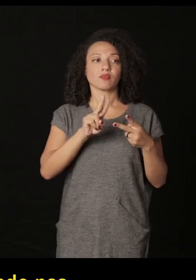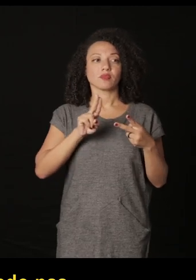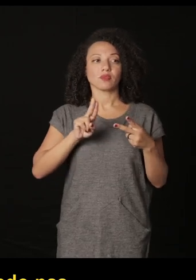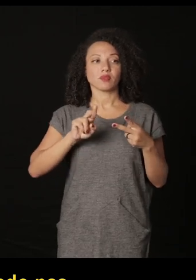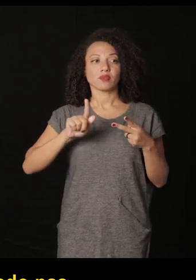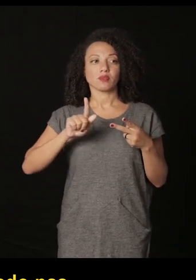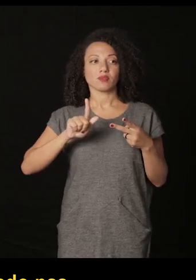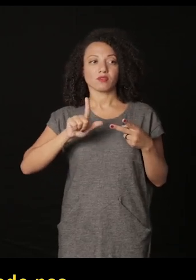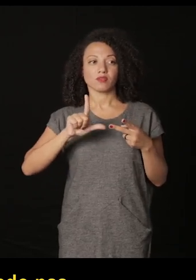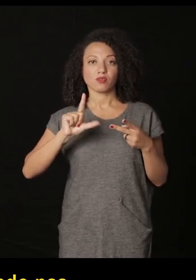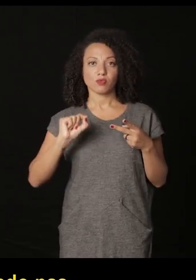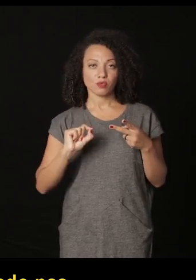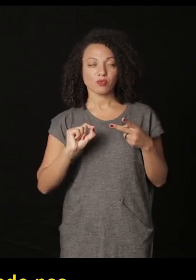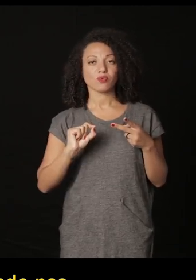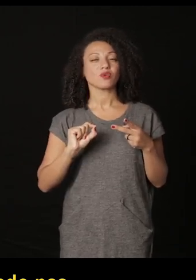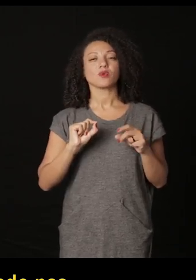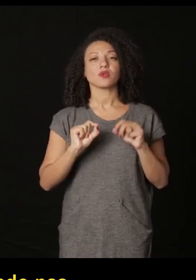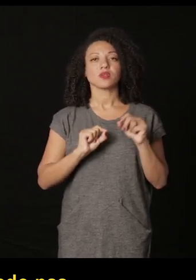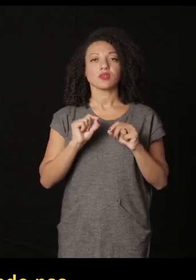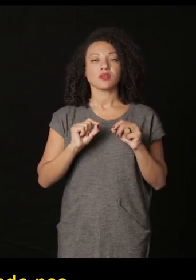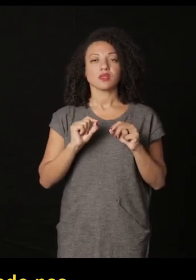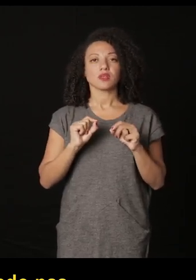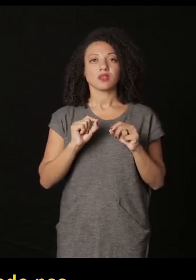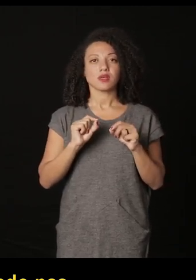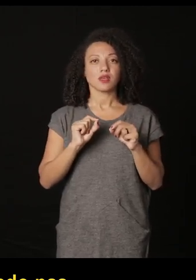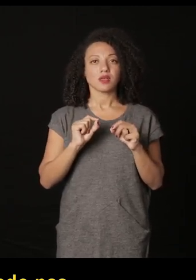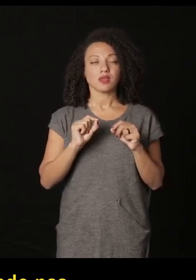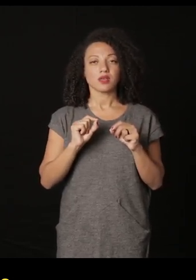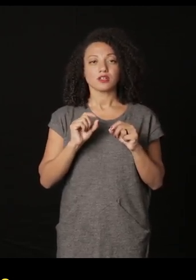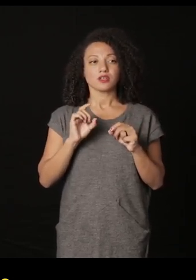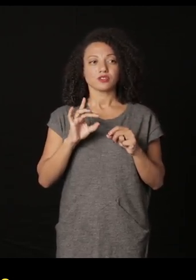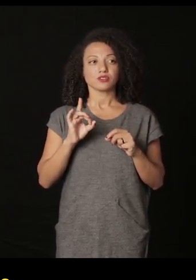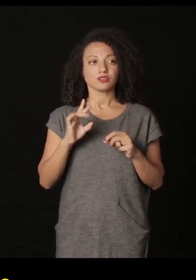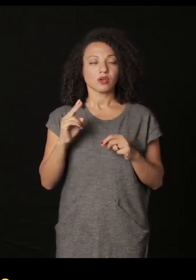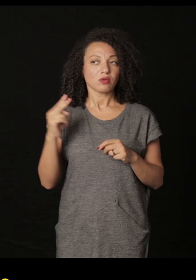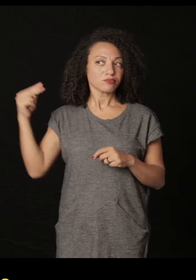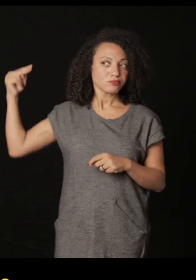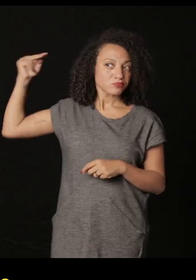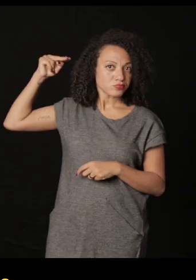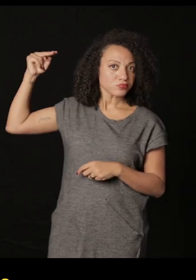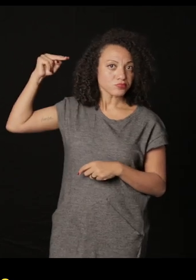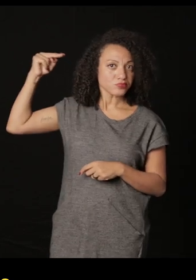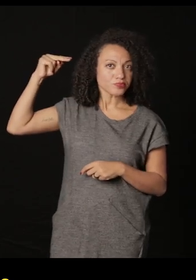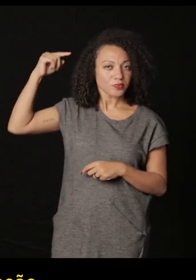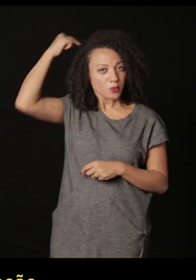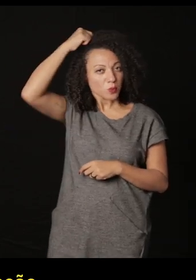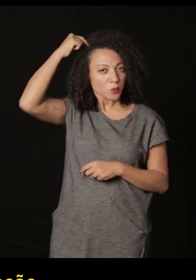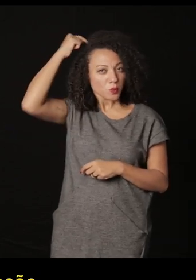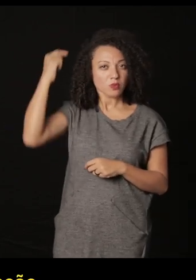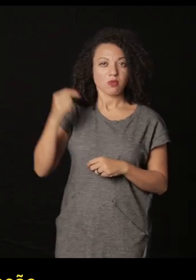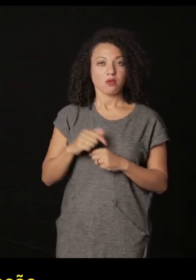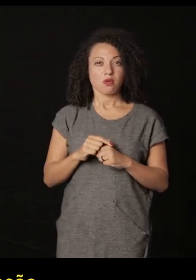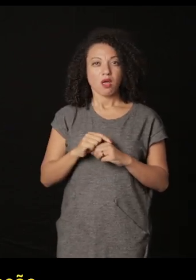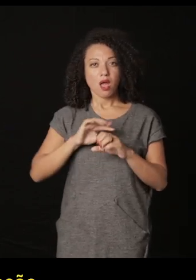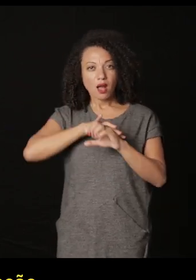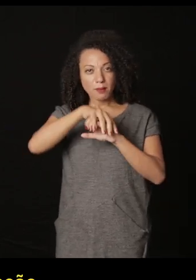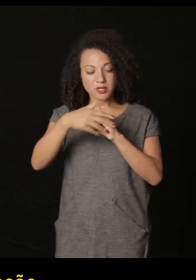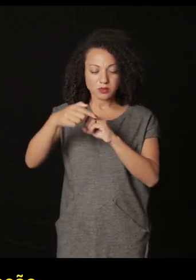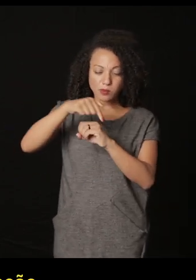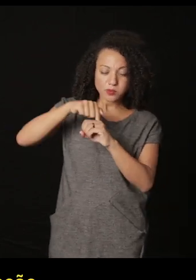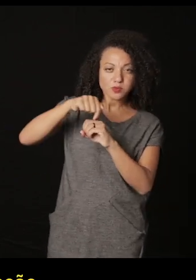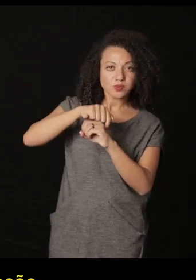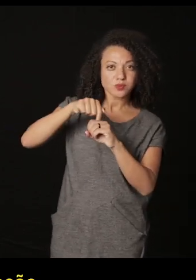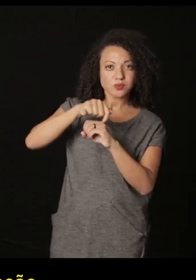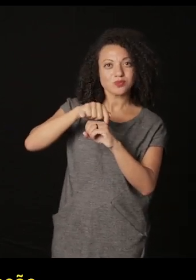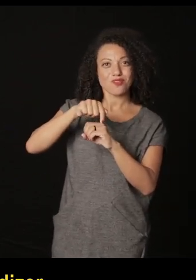baseado nas fotografias das cabeças vistas por trás mostrando os redemoinhos estas são as datas de realização